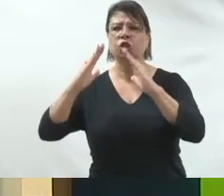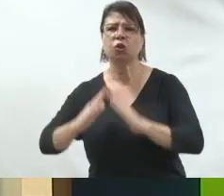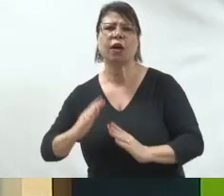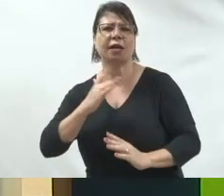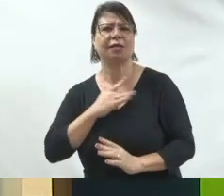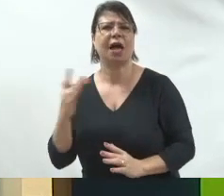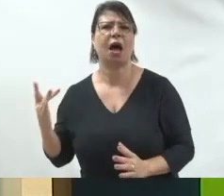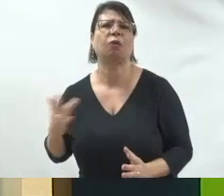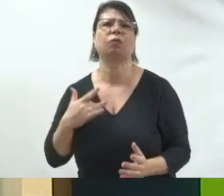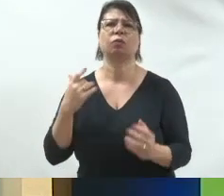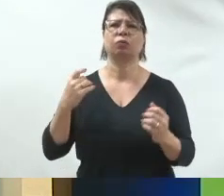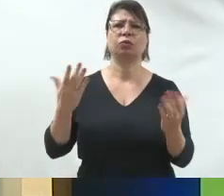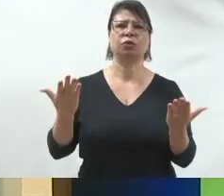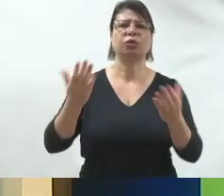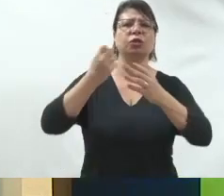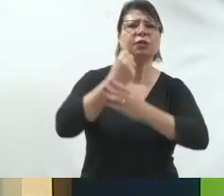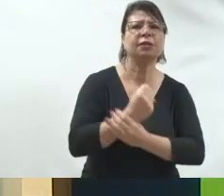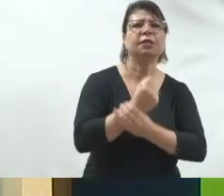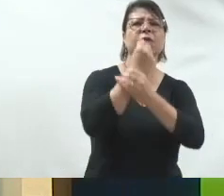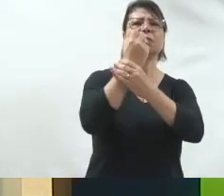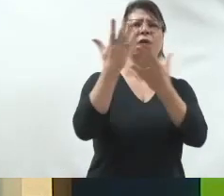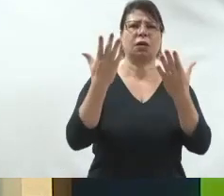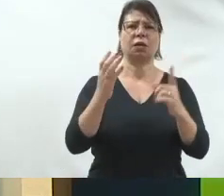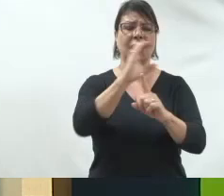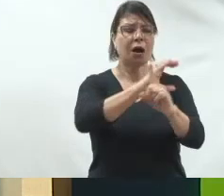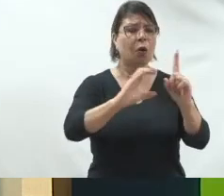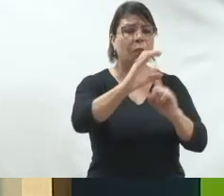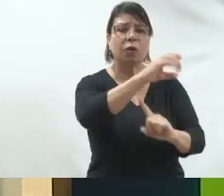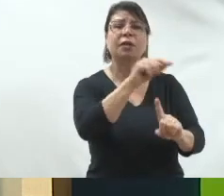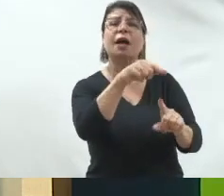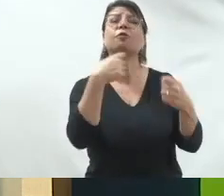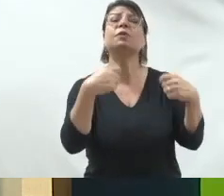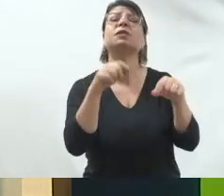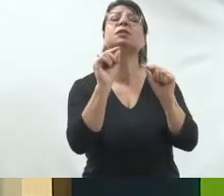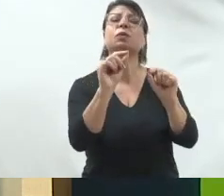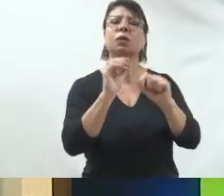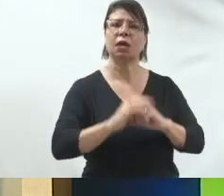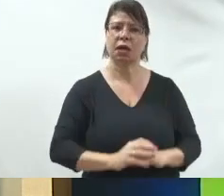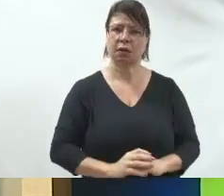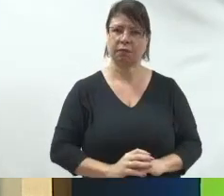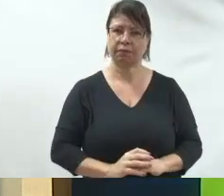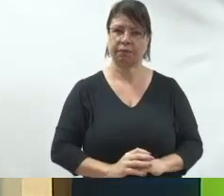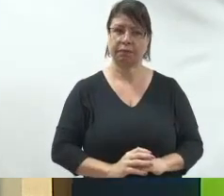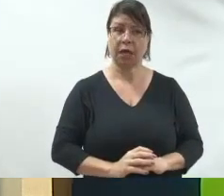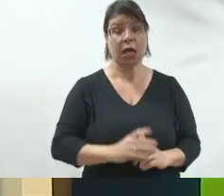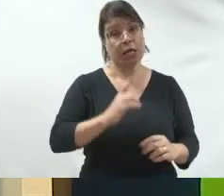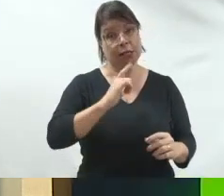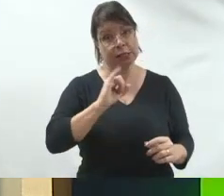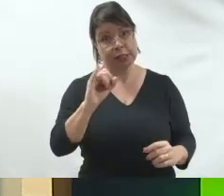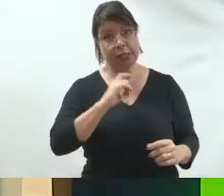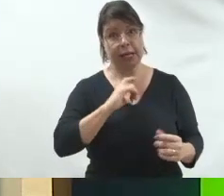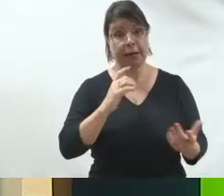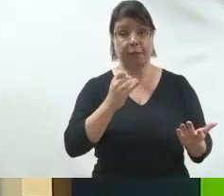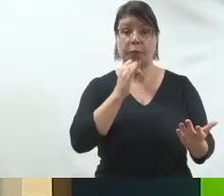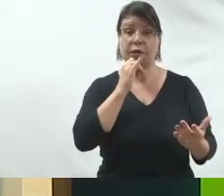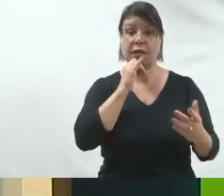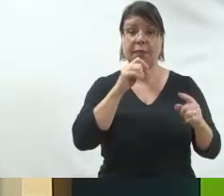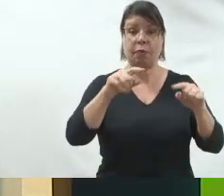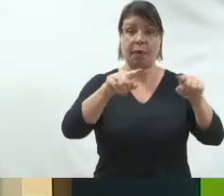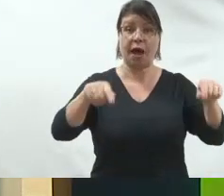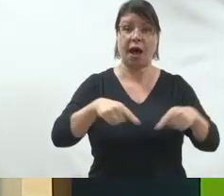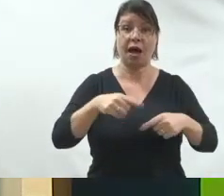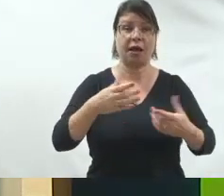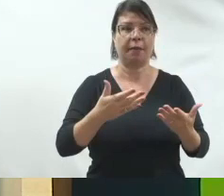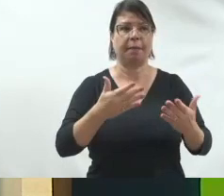de um pouco mais de segurança. O que essa comunidade está precisando? É uma categoria profissional, vamos aí para um extrato mais social ao invés de